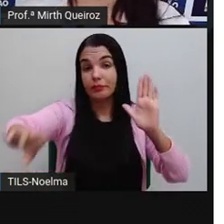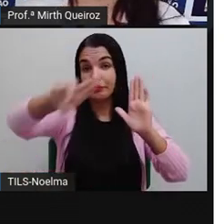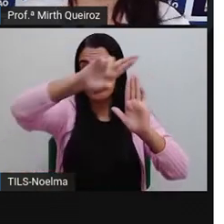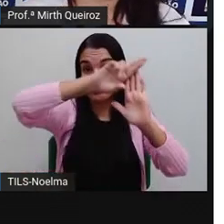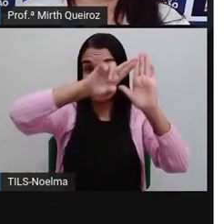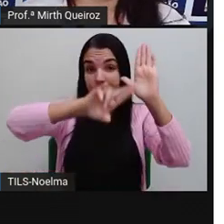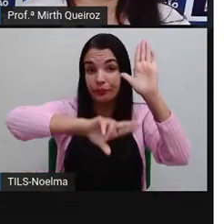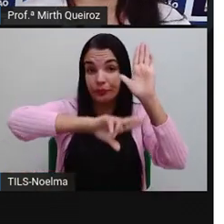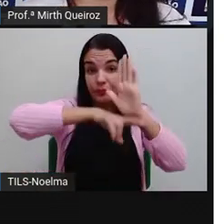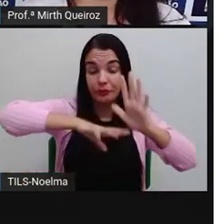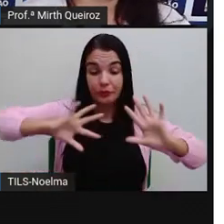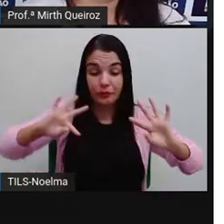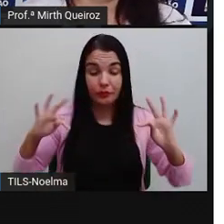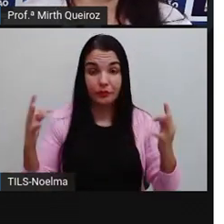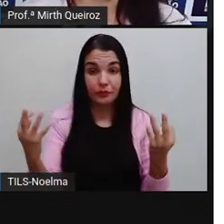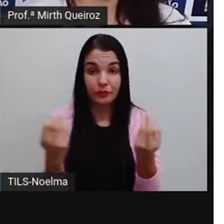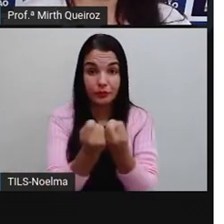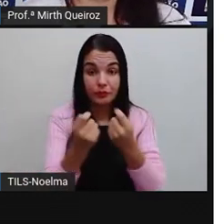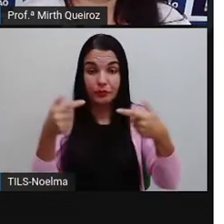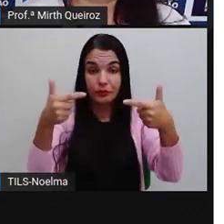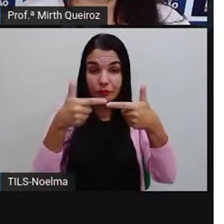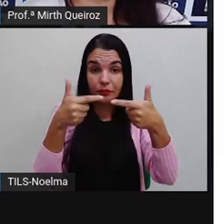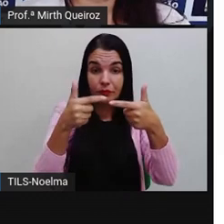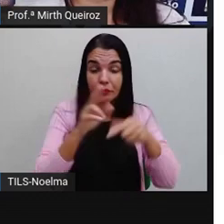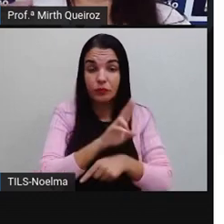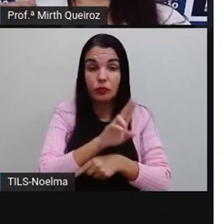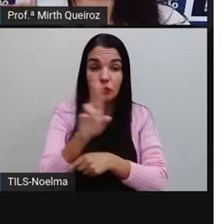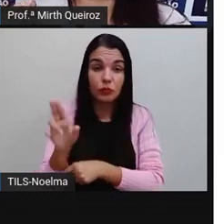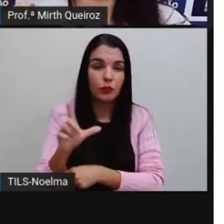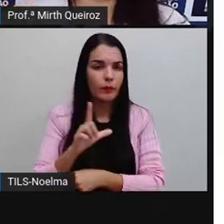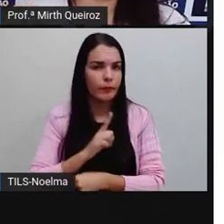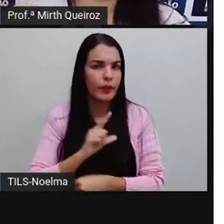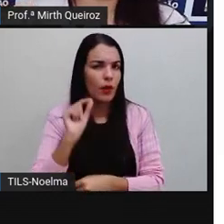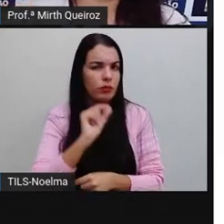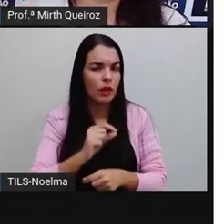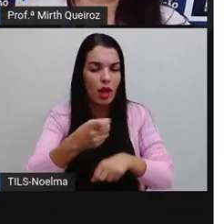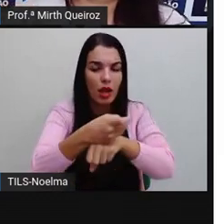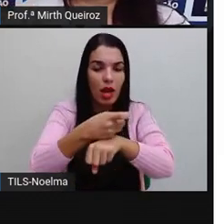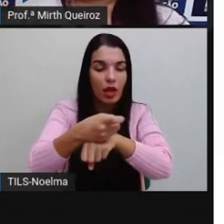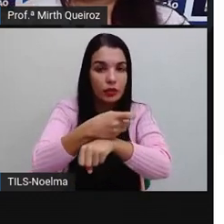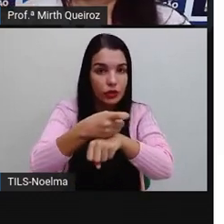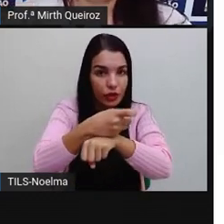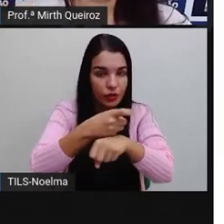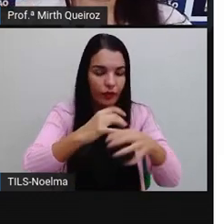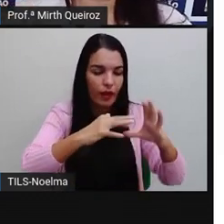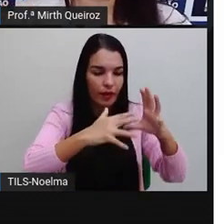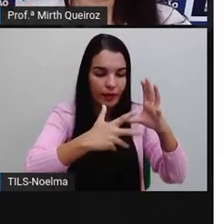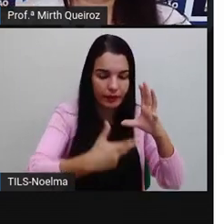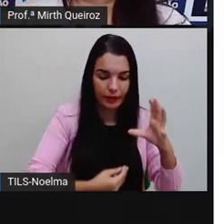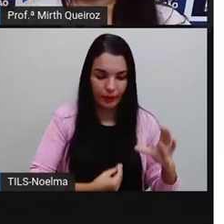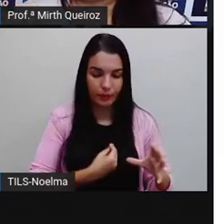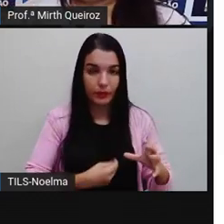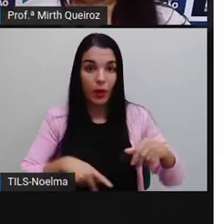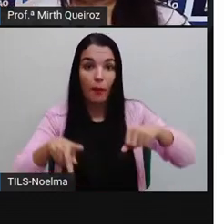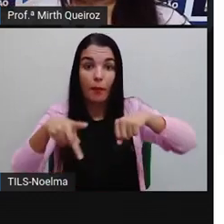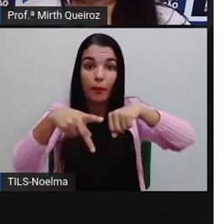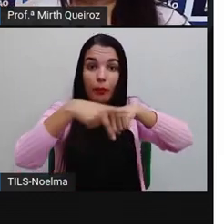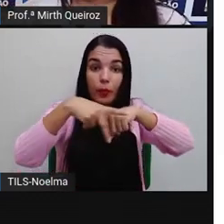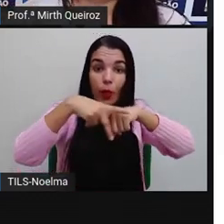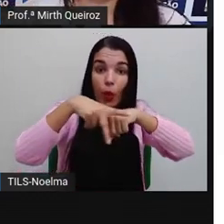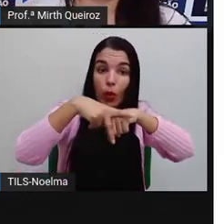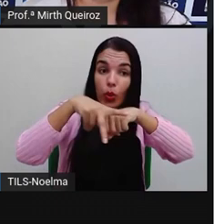concordância nominal, nós temos o adjetivo, que é o quê? Que caracteriza o ser, o pronome,